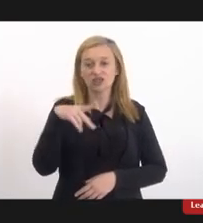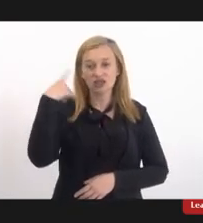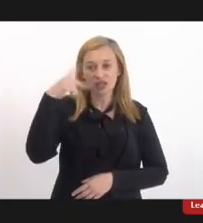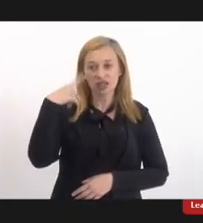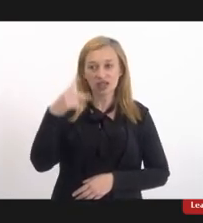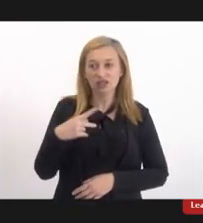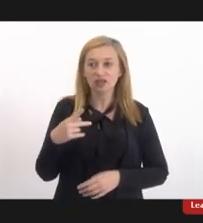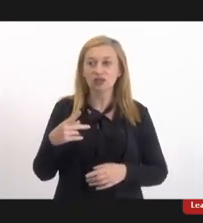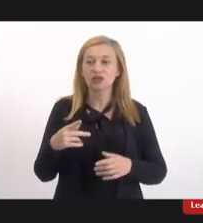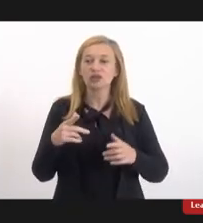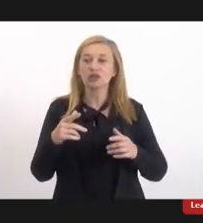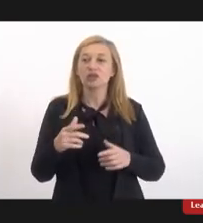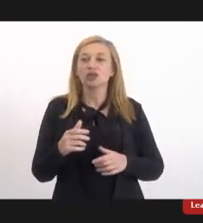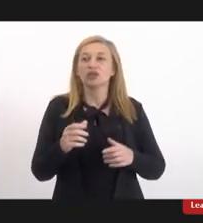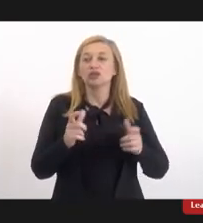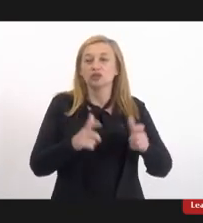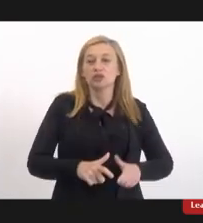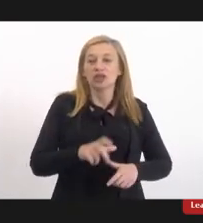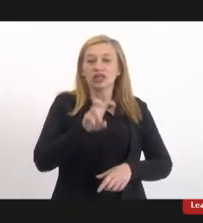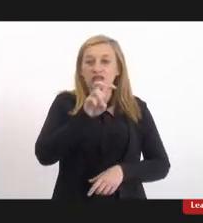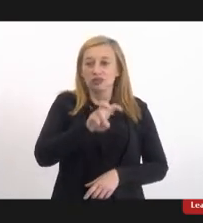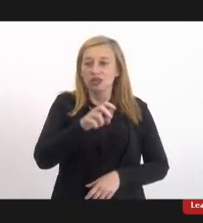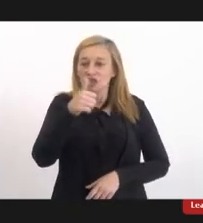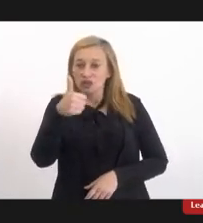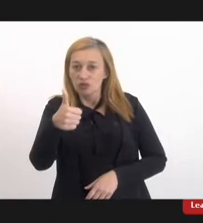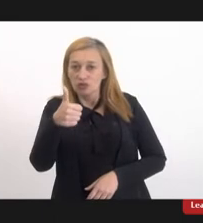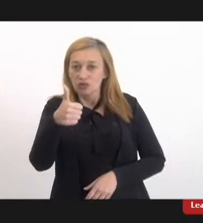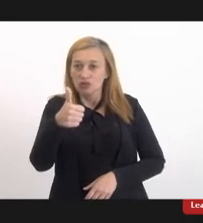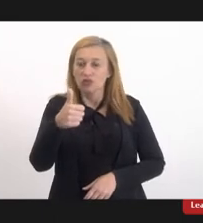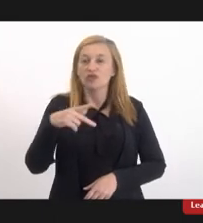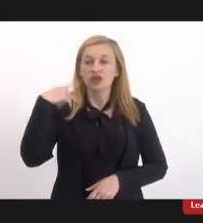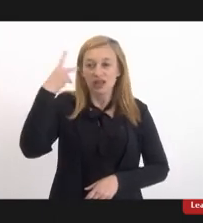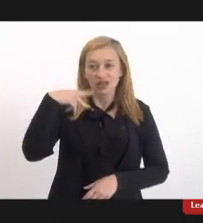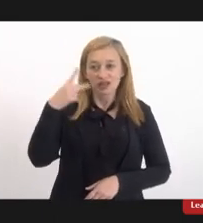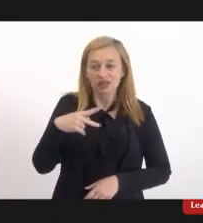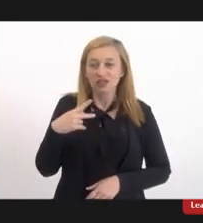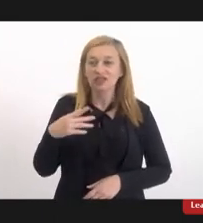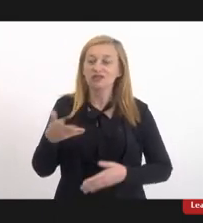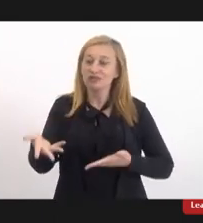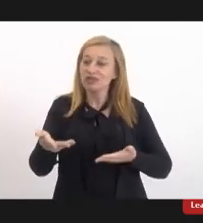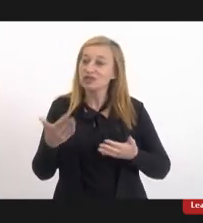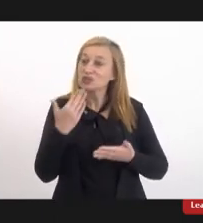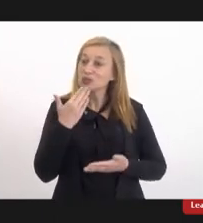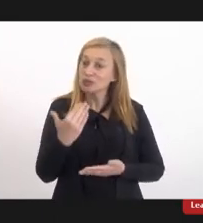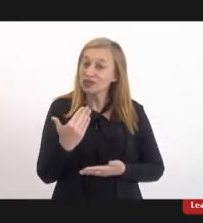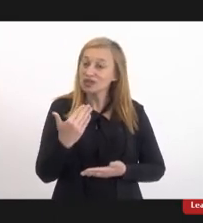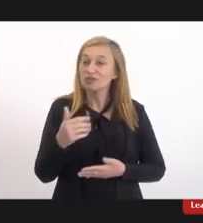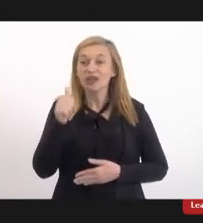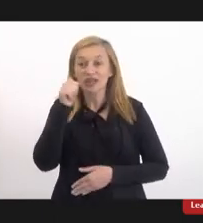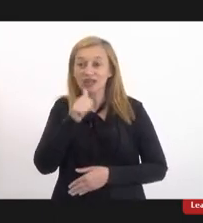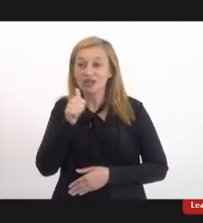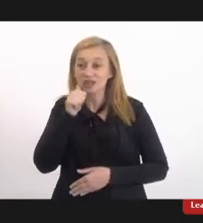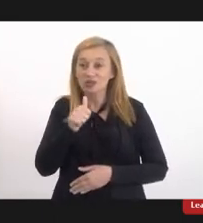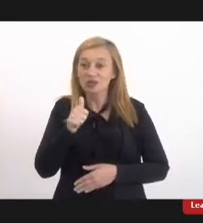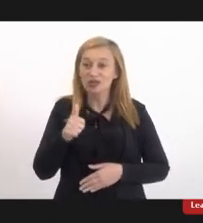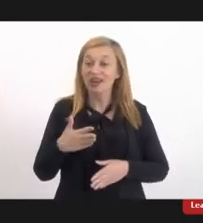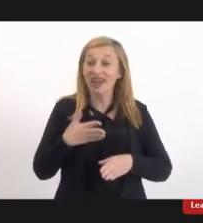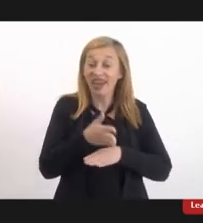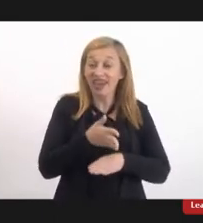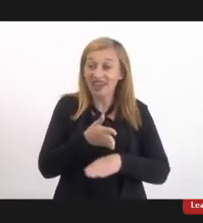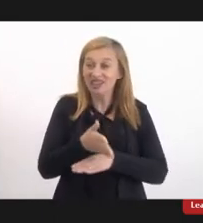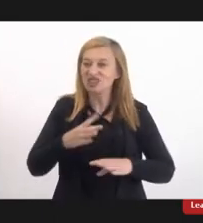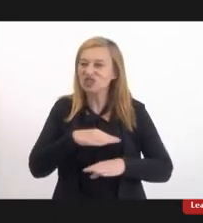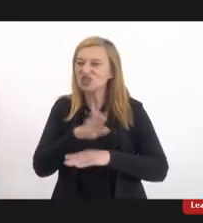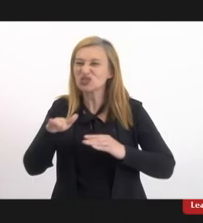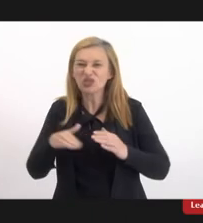ambiente de 51 vereadores. Então, eu também faço uma convocação para que as mulheres ocupem todos